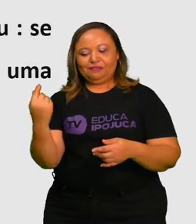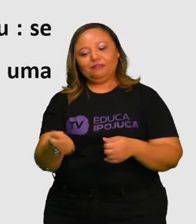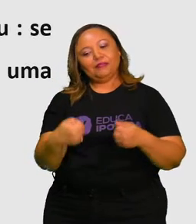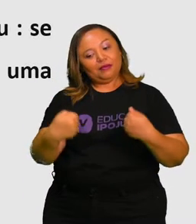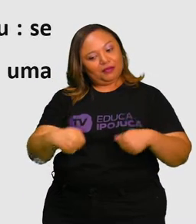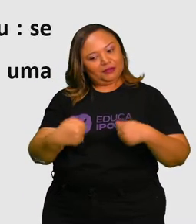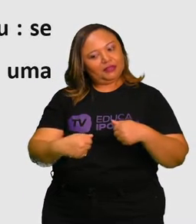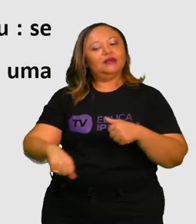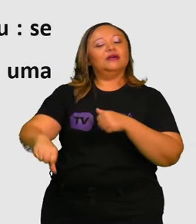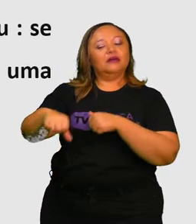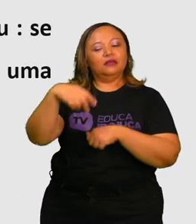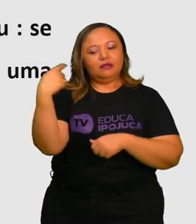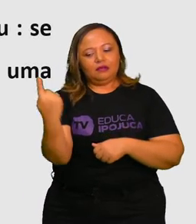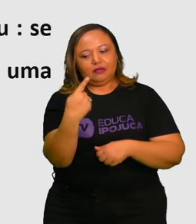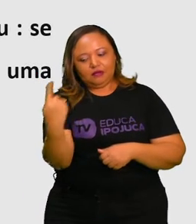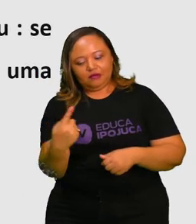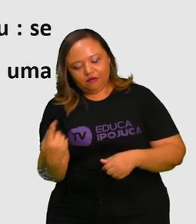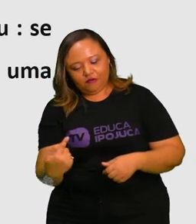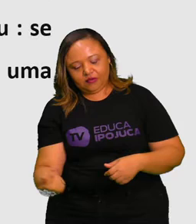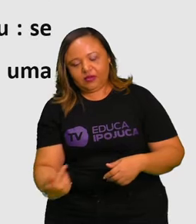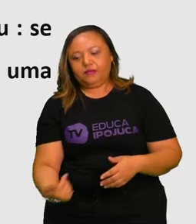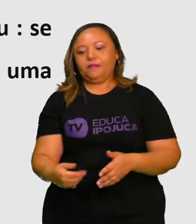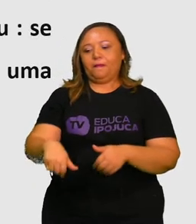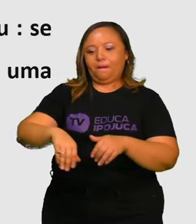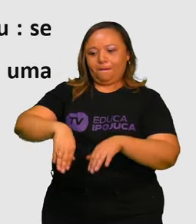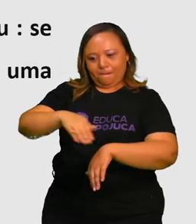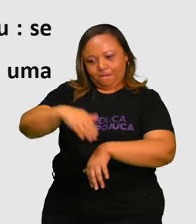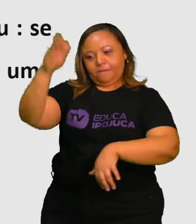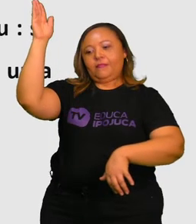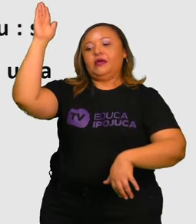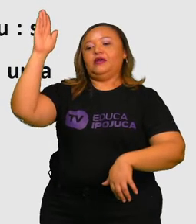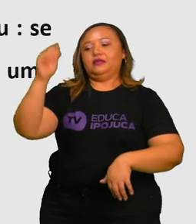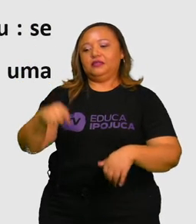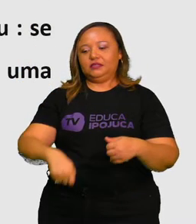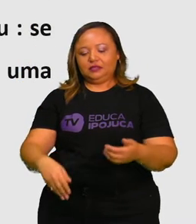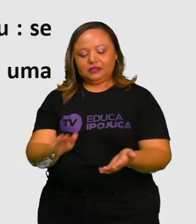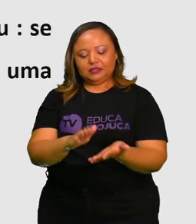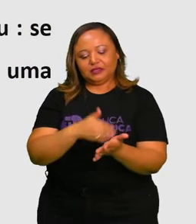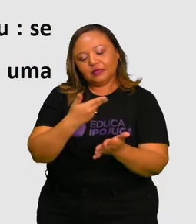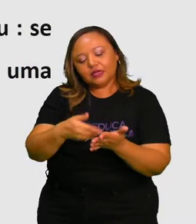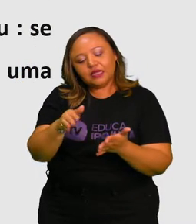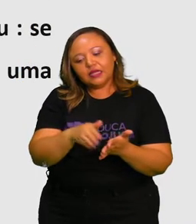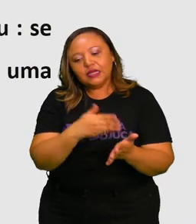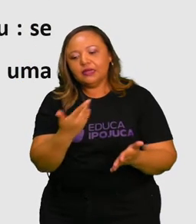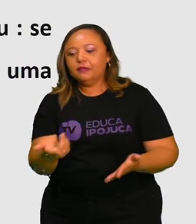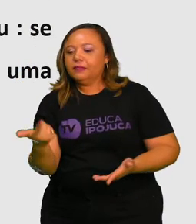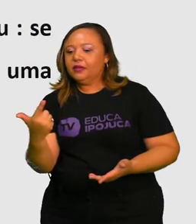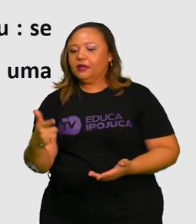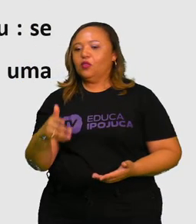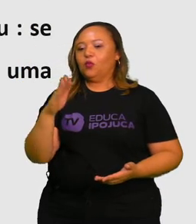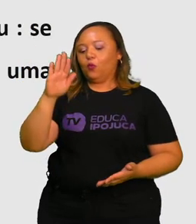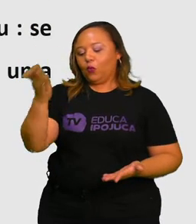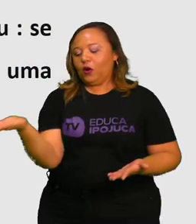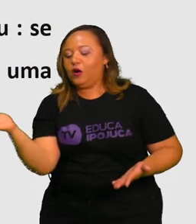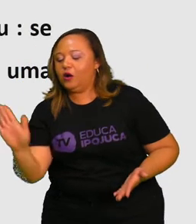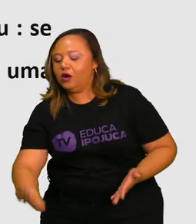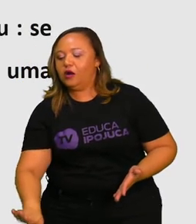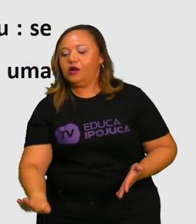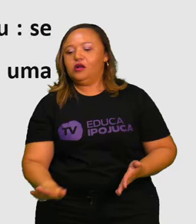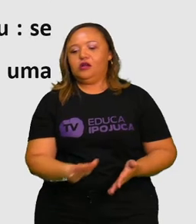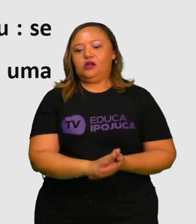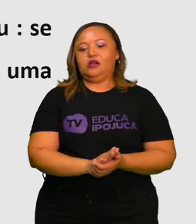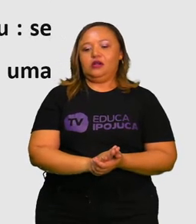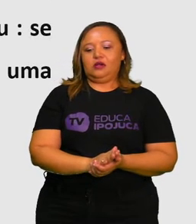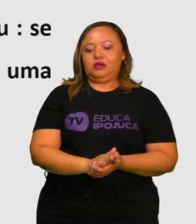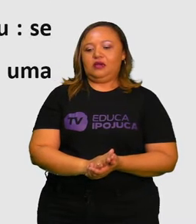bem grande em torno de si, ou seja, percorrer cerca de 270 graus, voltando a face à